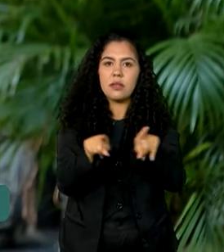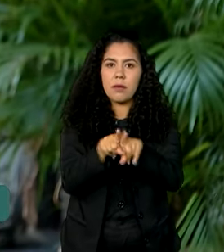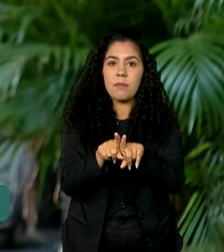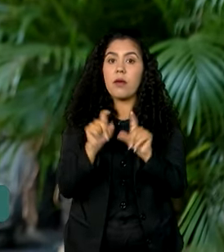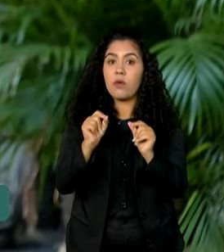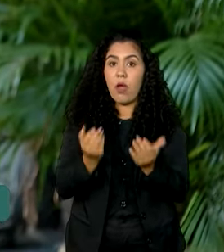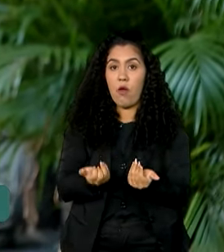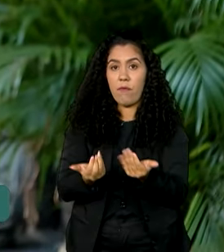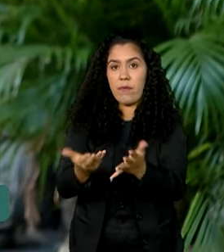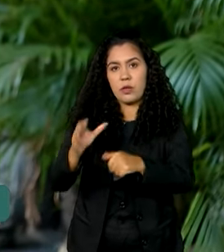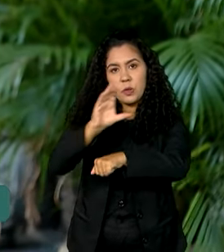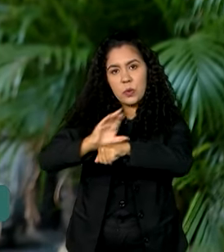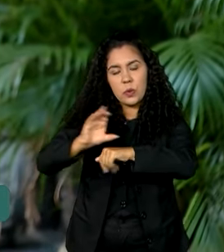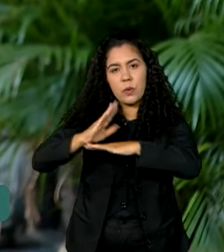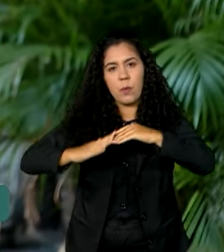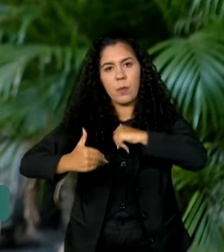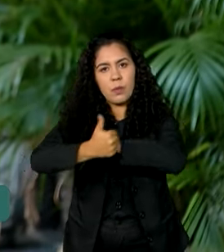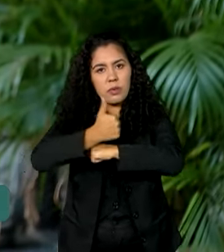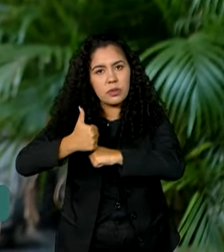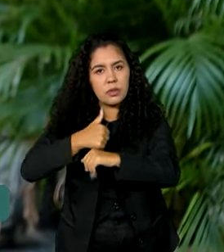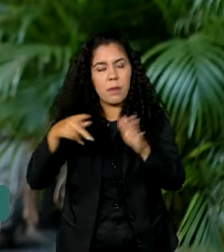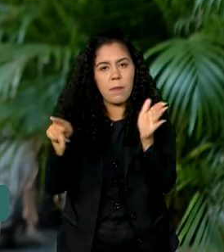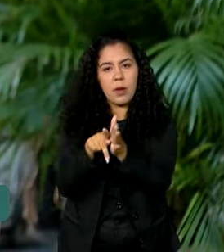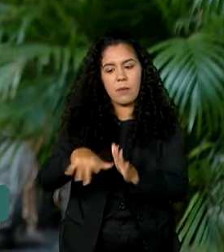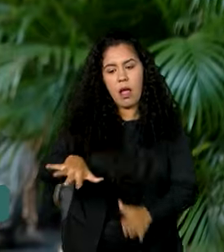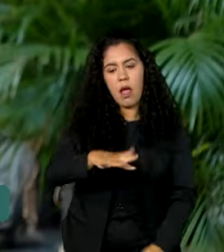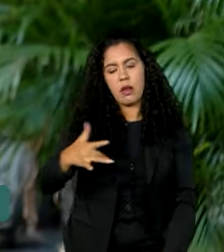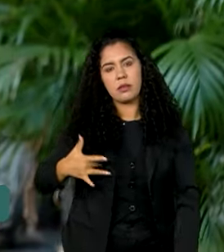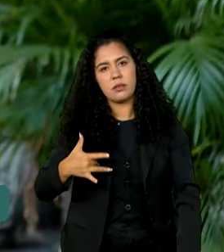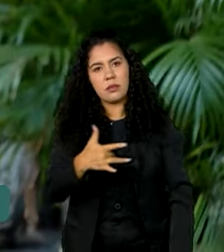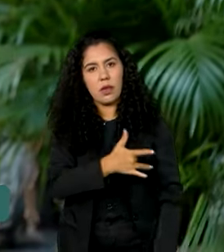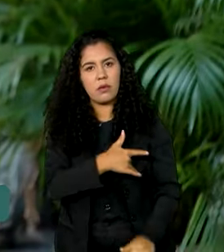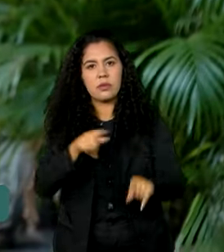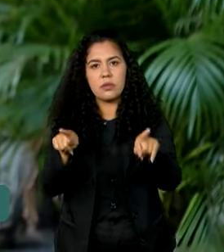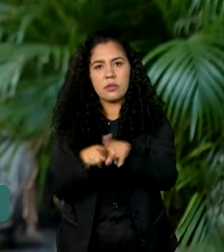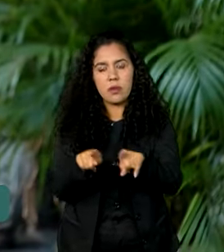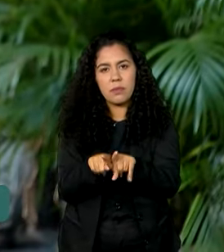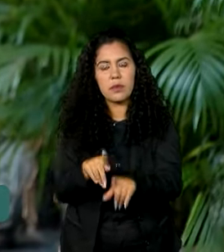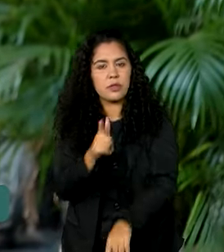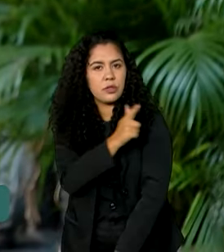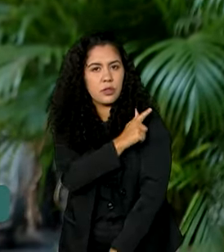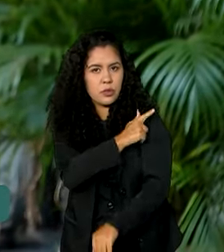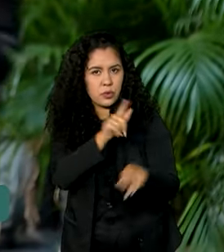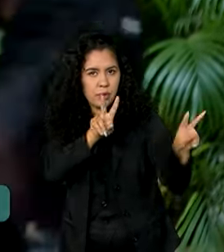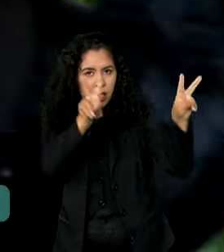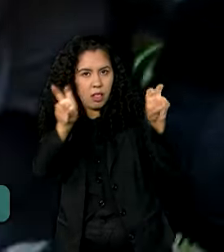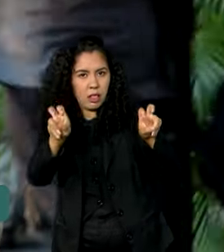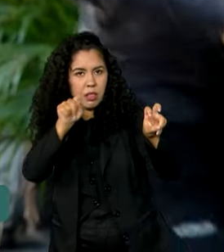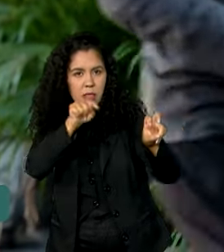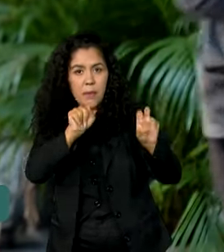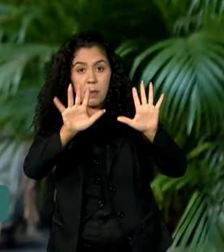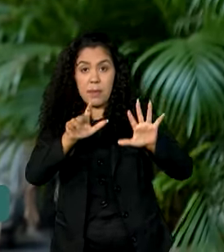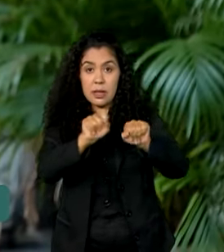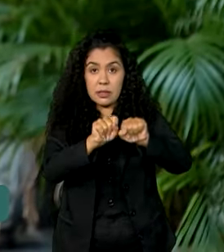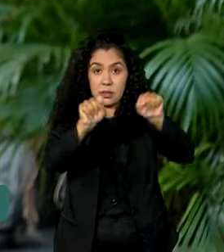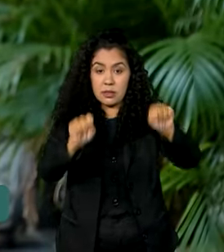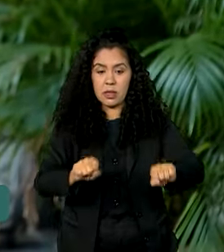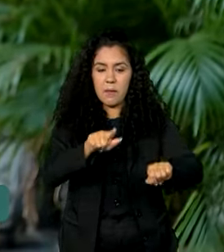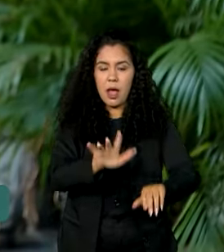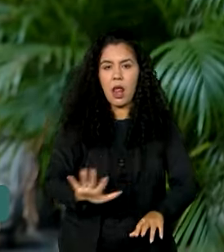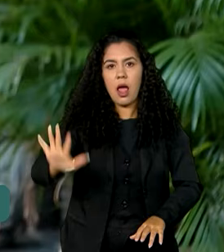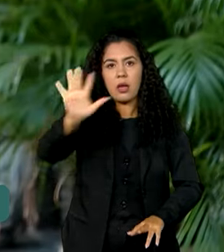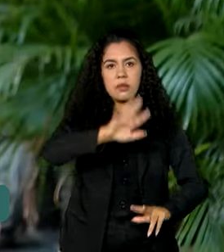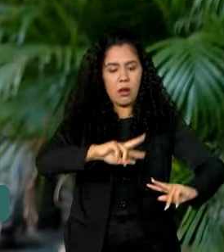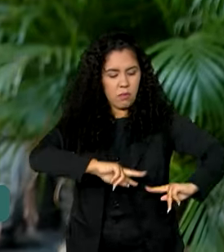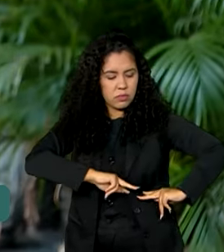de profissionais de saúde e gestores em relação a esse tema. O Sistema Nacional de Transplantes